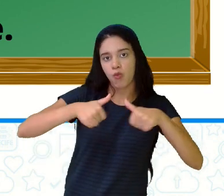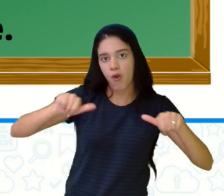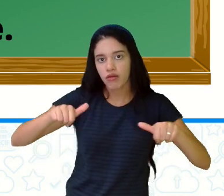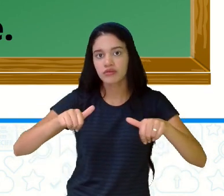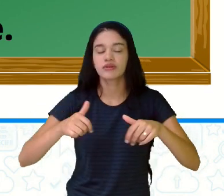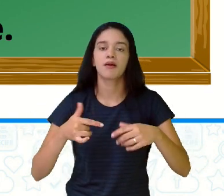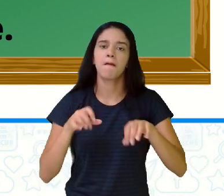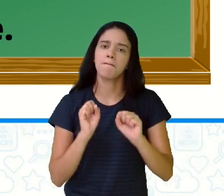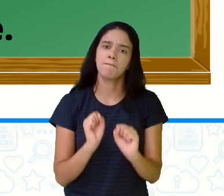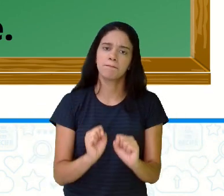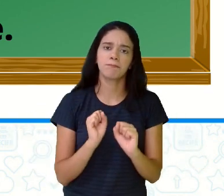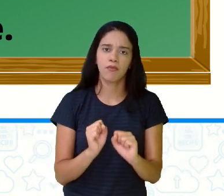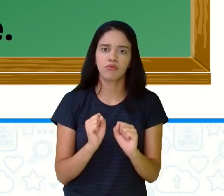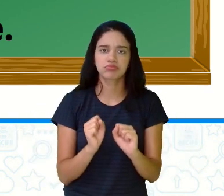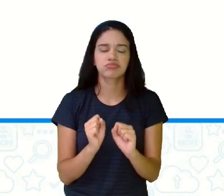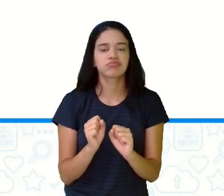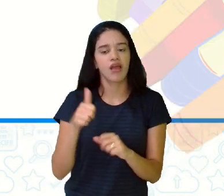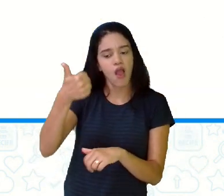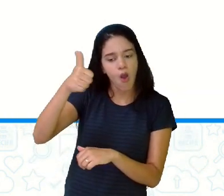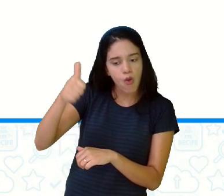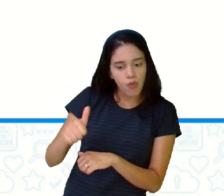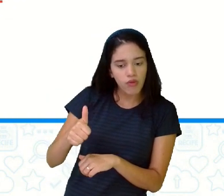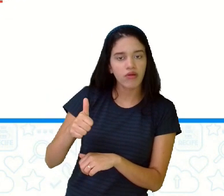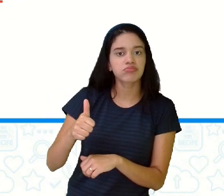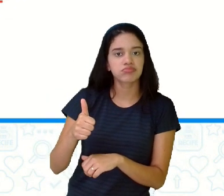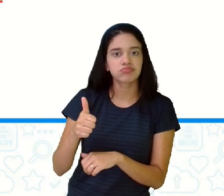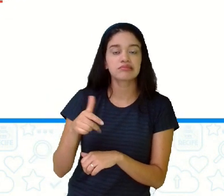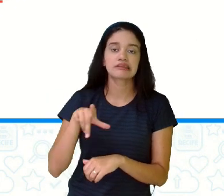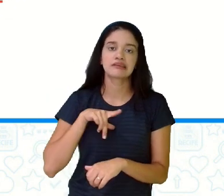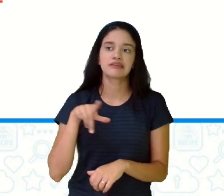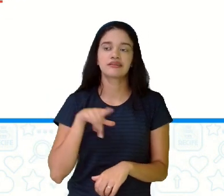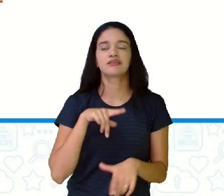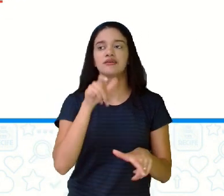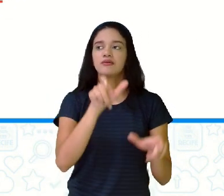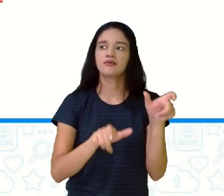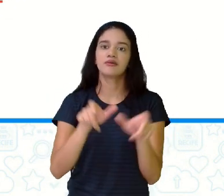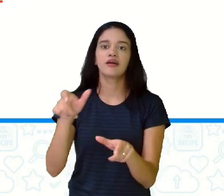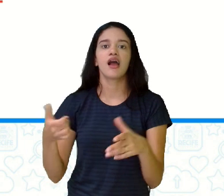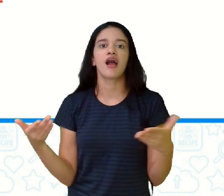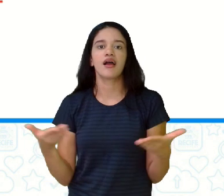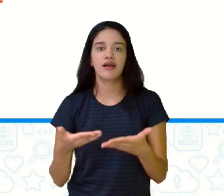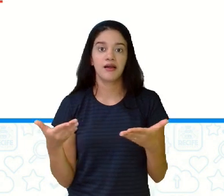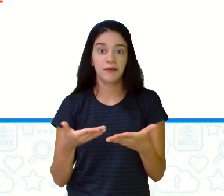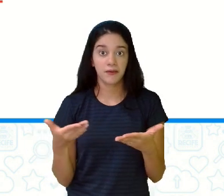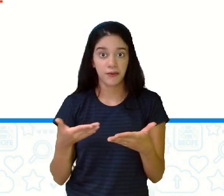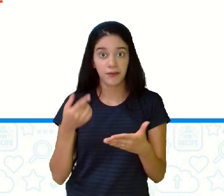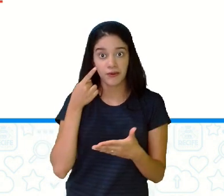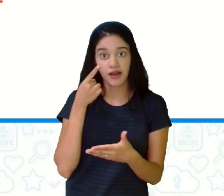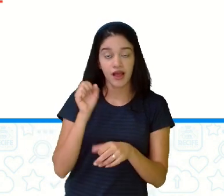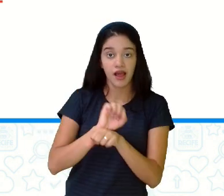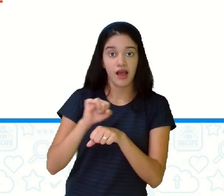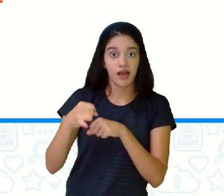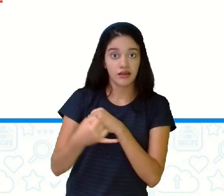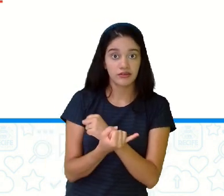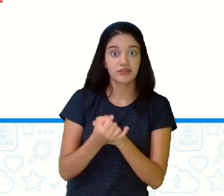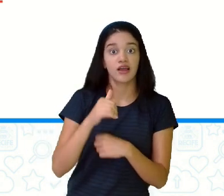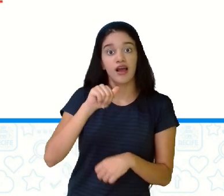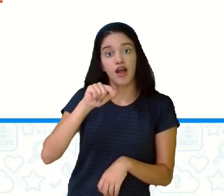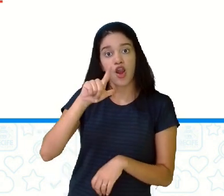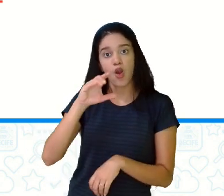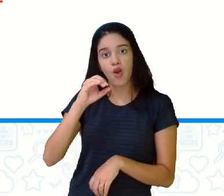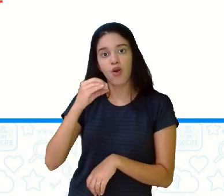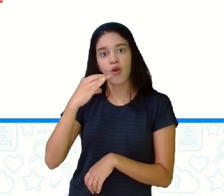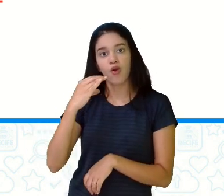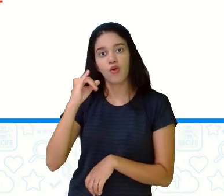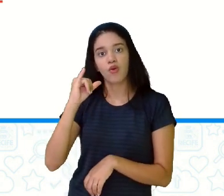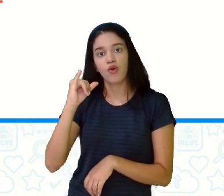intensificar aquela qualidade que tem o personagem. A locução adjetiva é o conjunto de duas ou